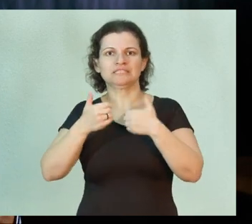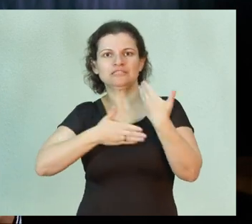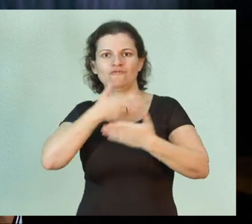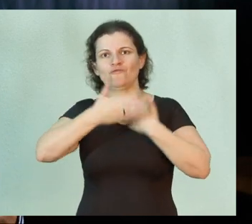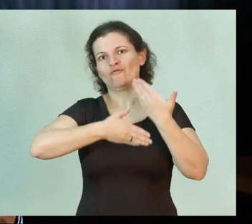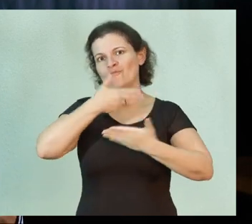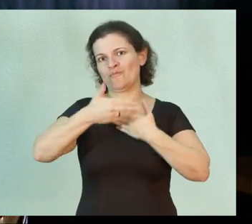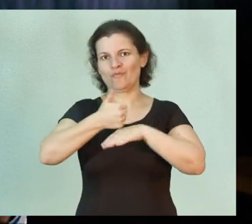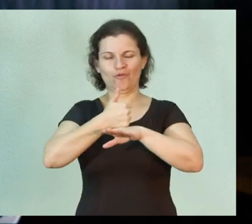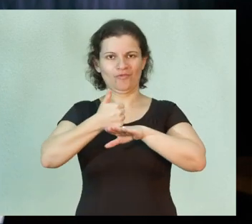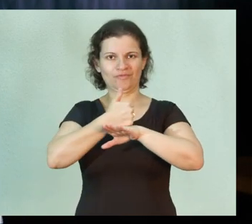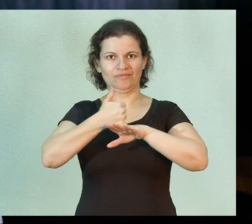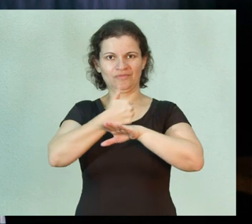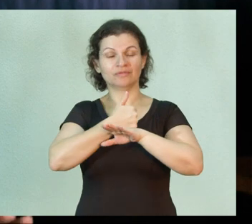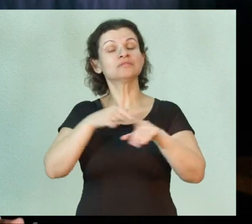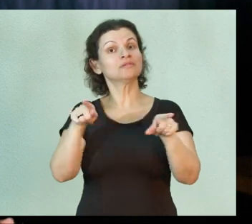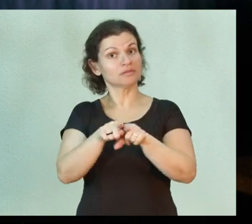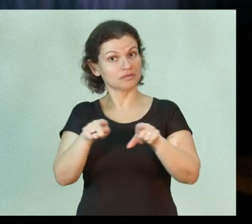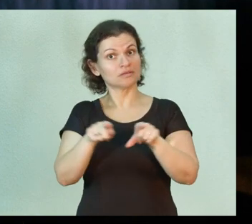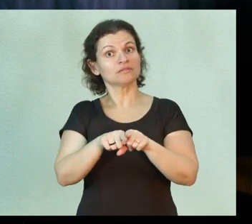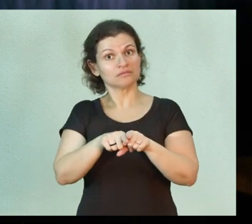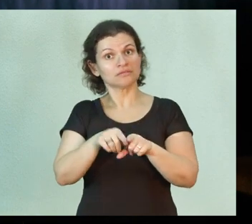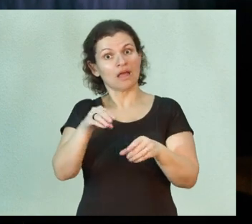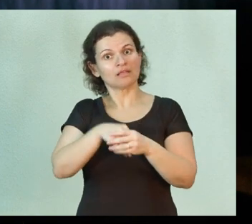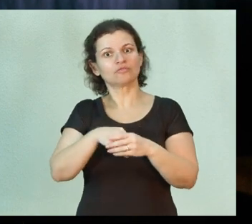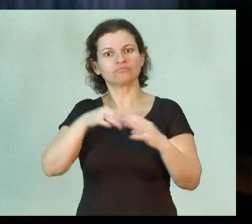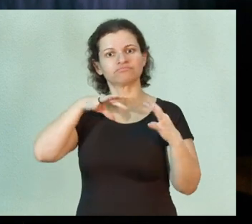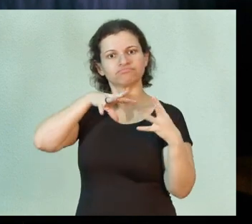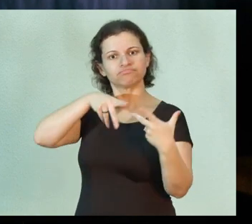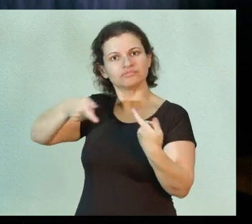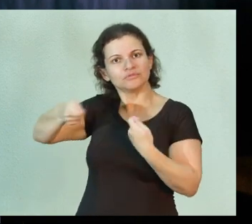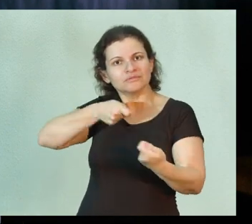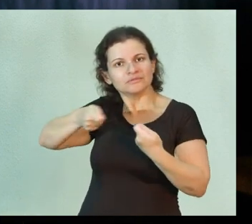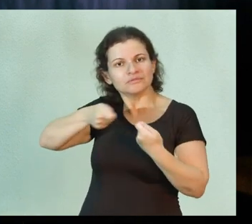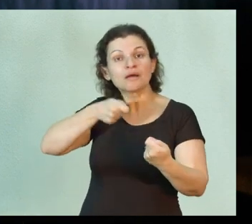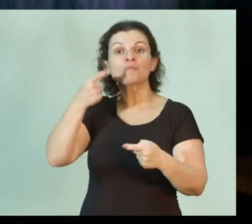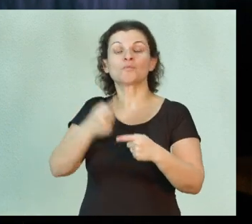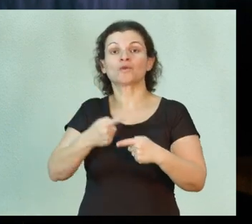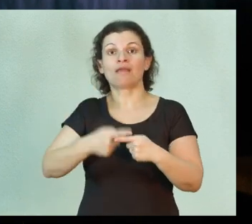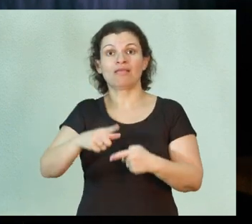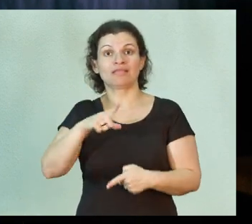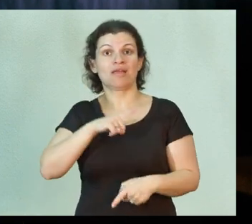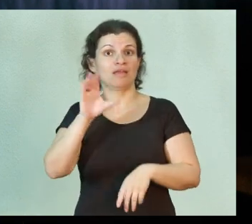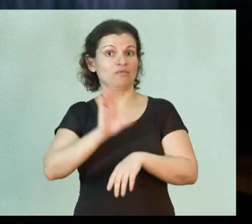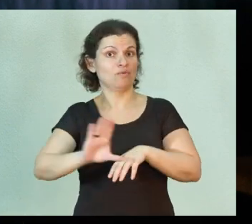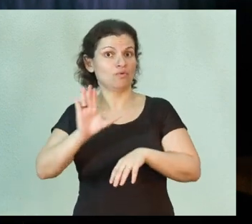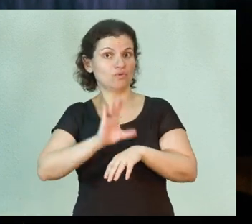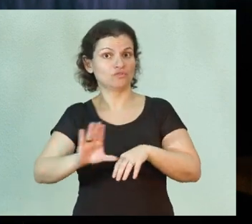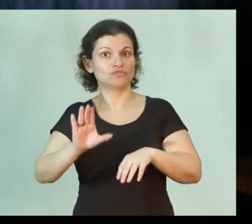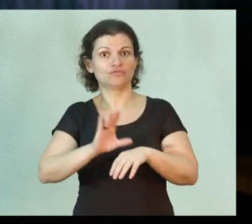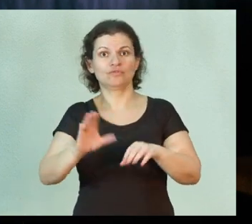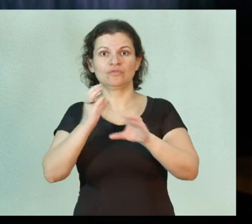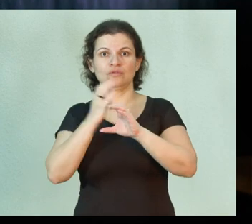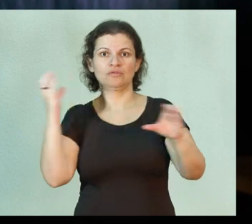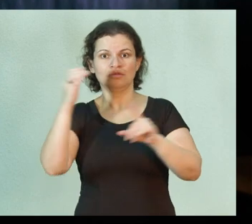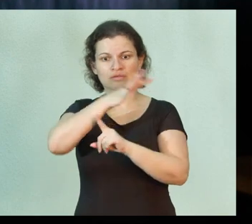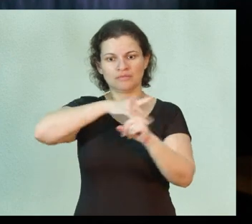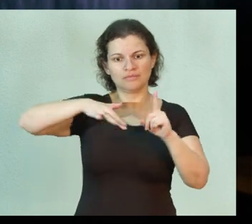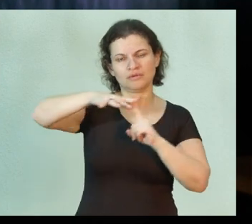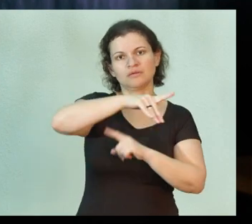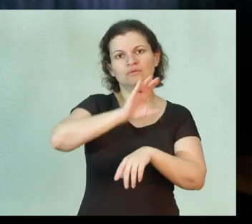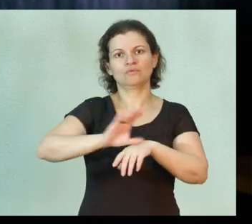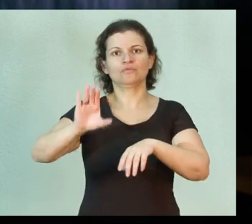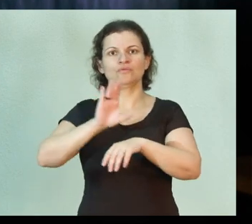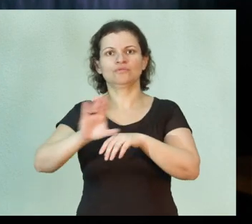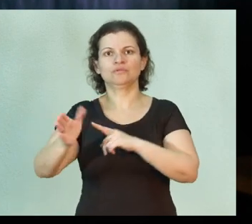desenvolvimento profissional, inclusive no âmbito da sustentabilidade, né? Porque nós temos os cursos de engenharia ambiental, cursos de